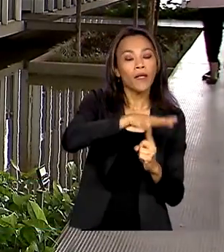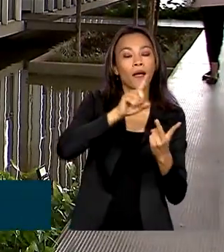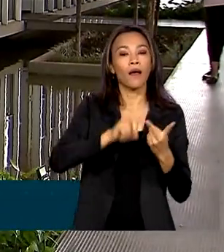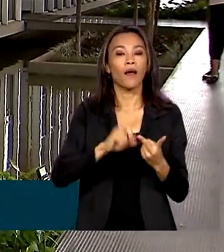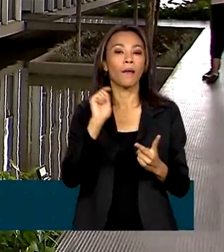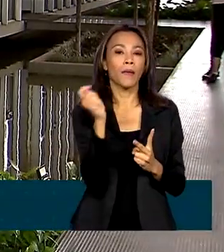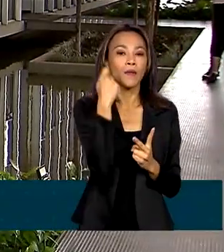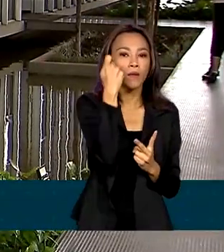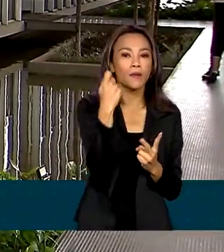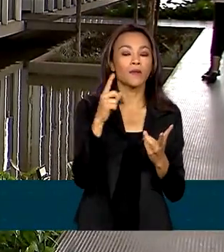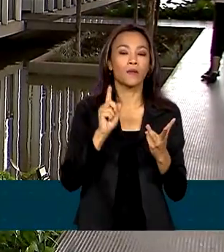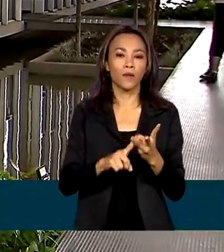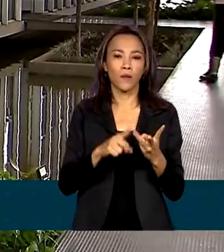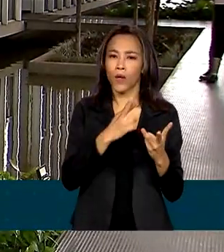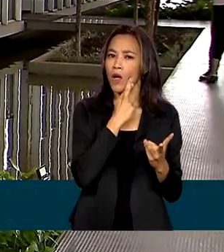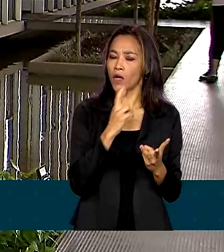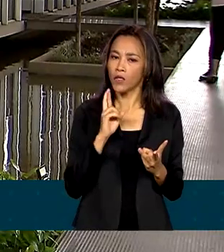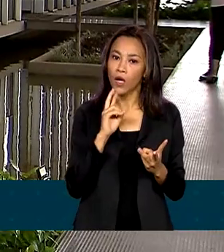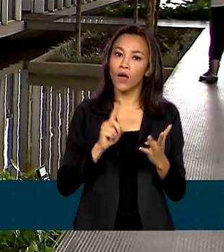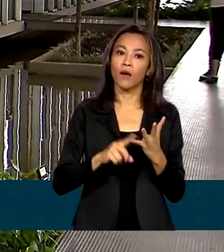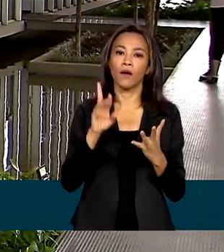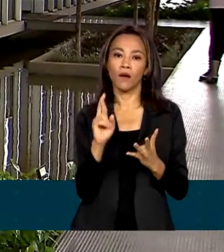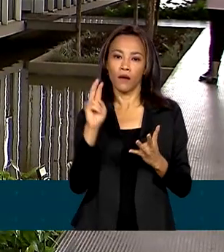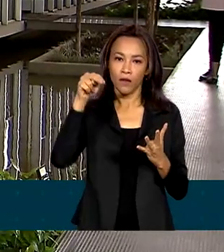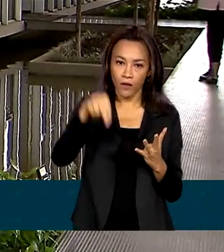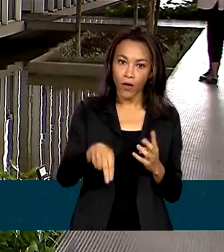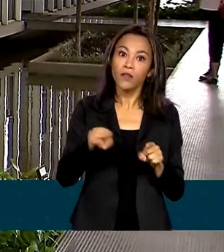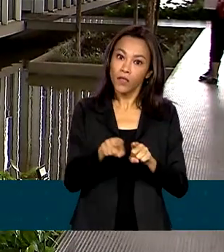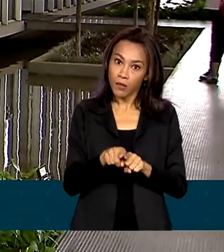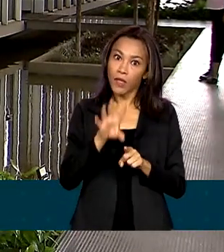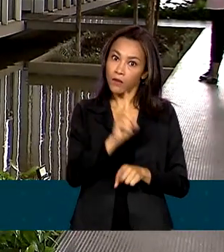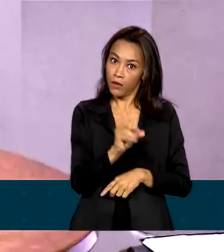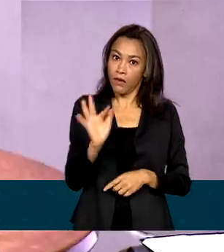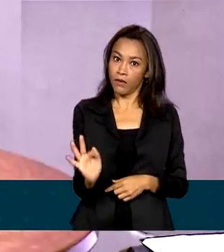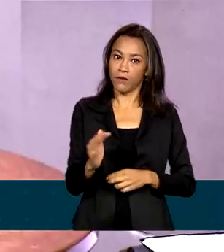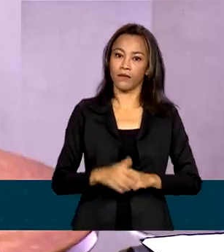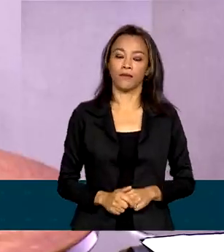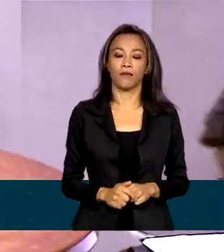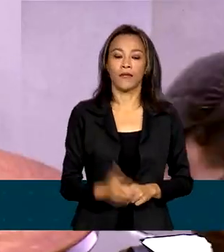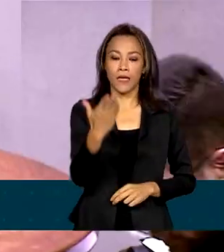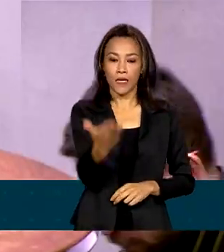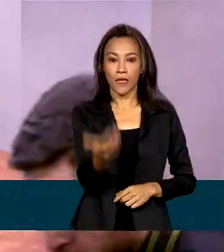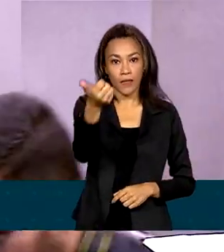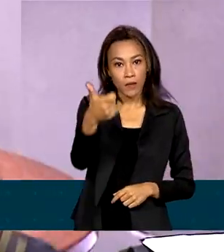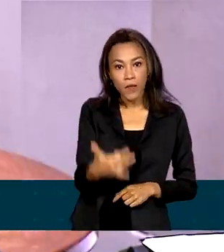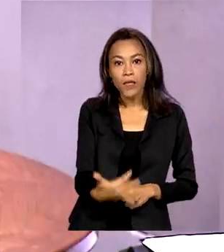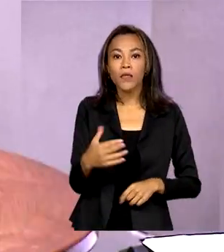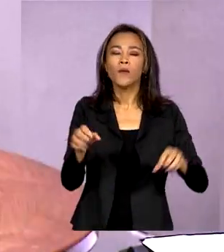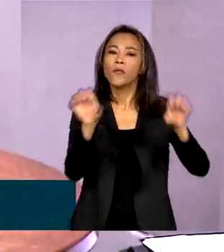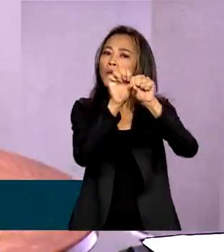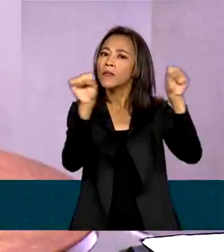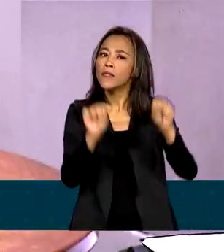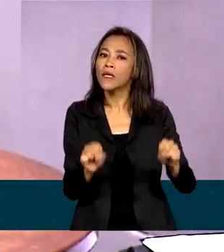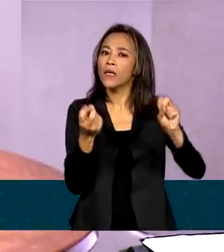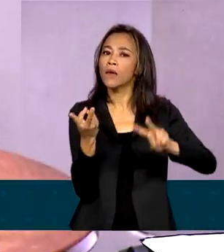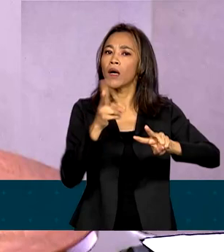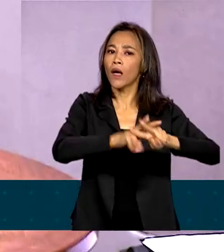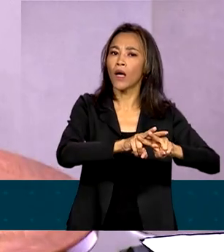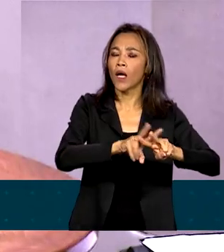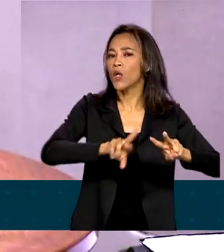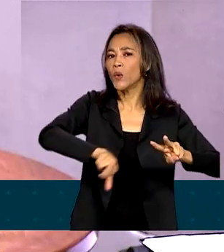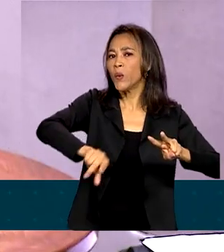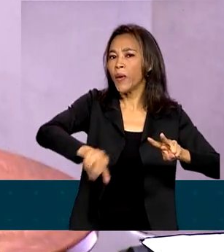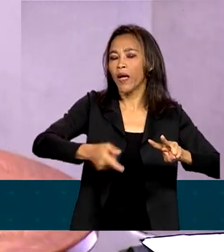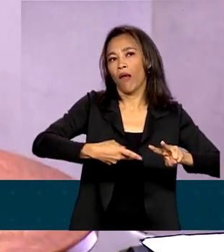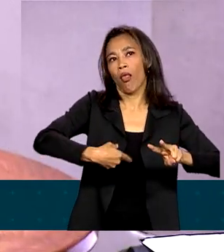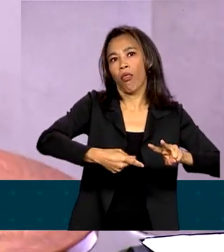do Sul, Rondônia, Rio Grande do Norte e no Distrito Federal. O sistema penitenciário não será um espaço de